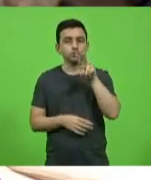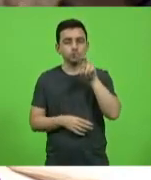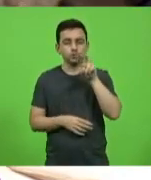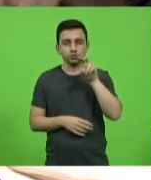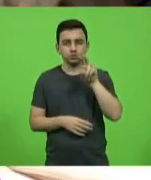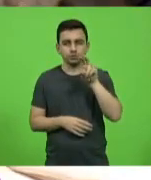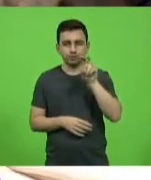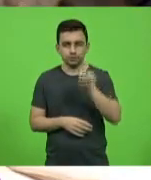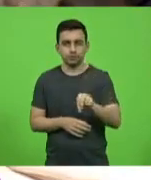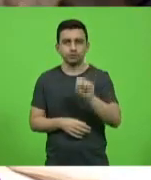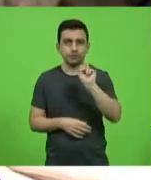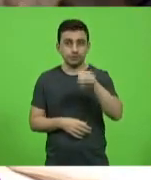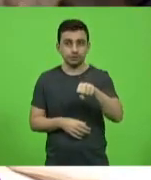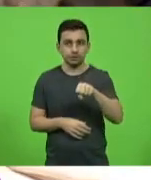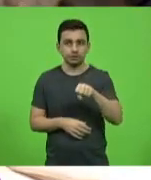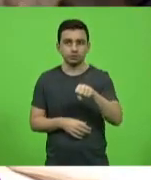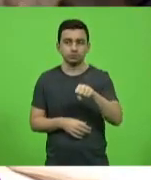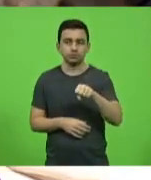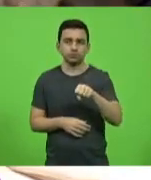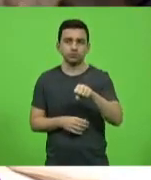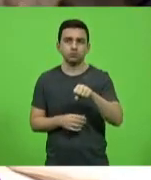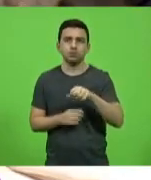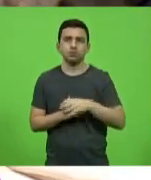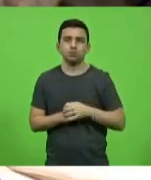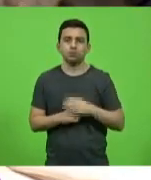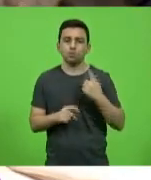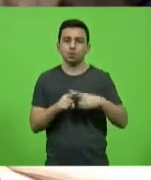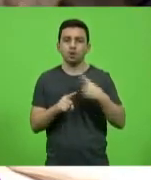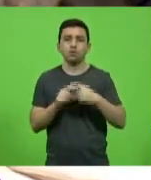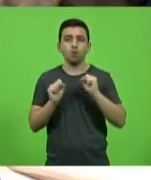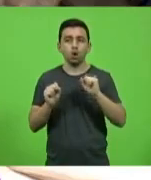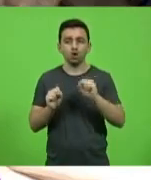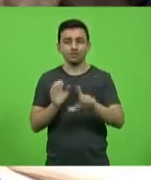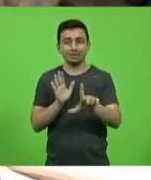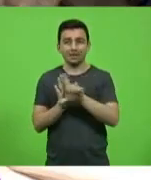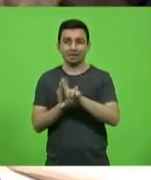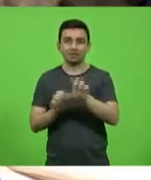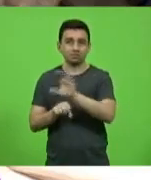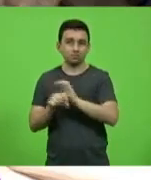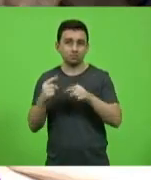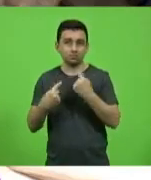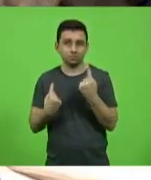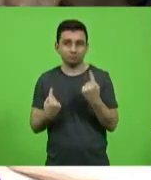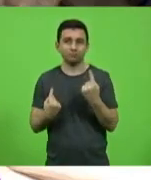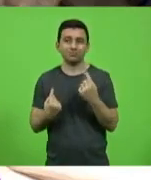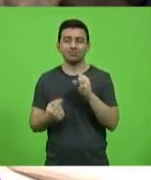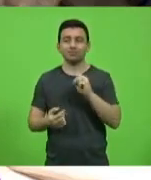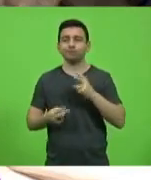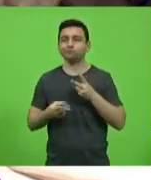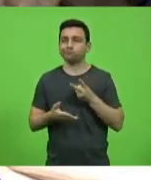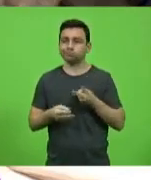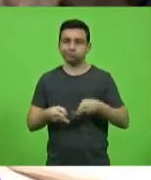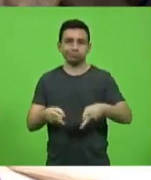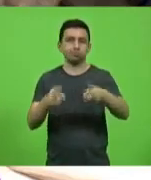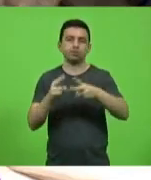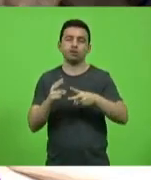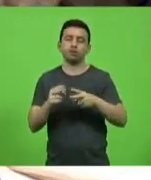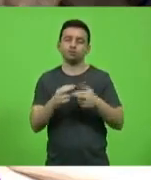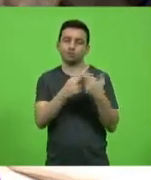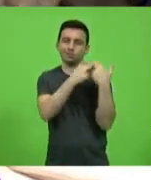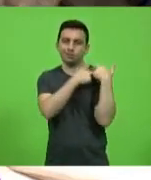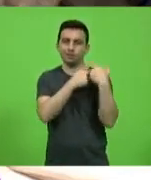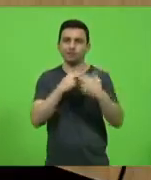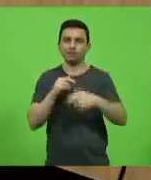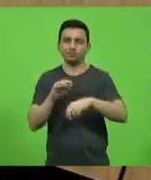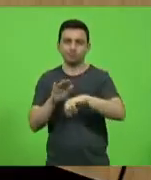nós não podemos criar, nós corremos o risco de tornar a lei inconstitucional se mantivermos o crime de responsabilidade no projeto.